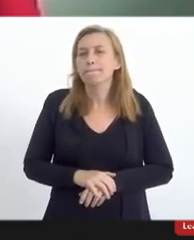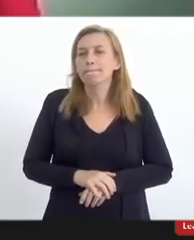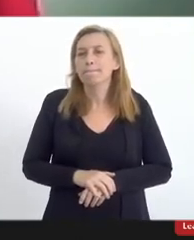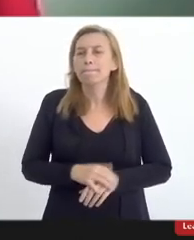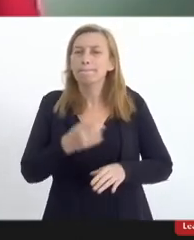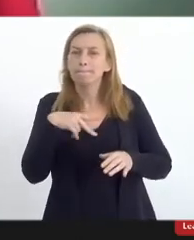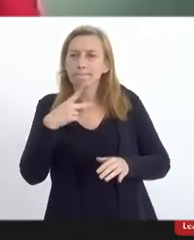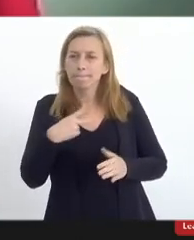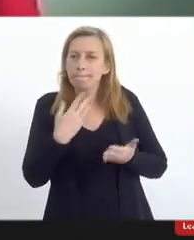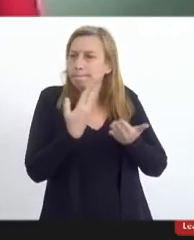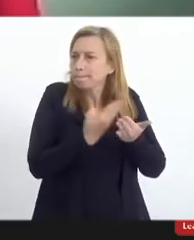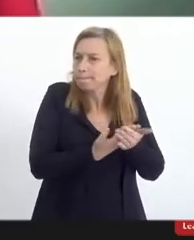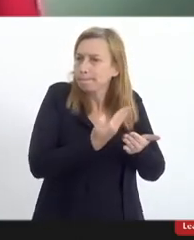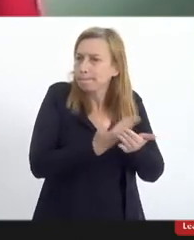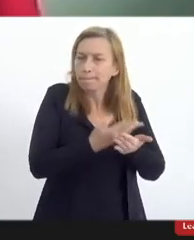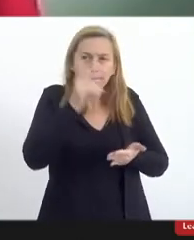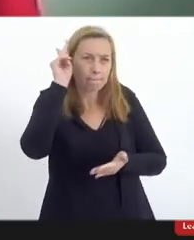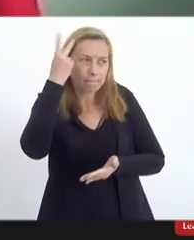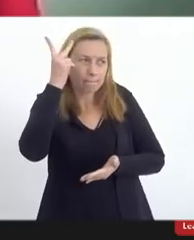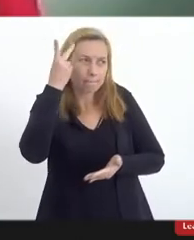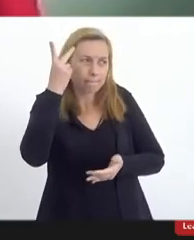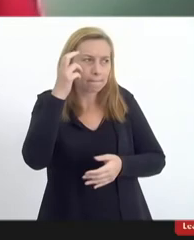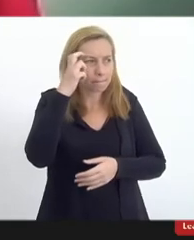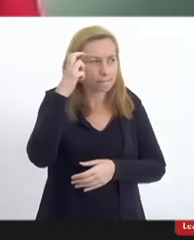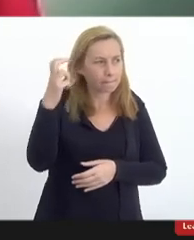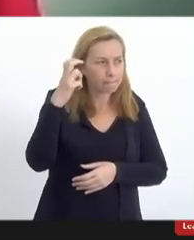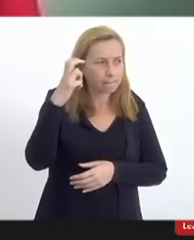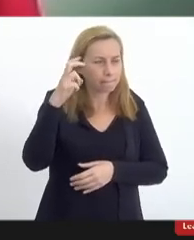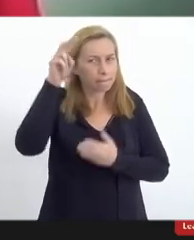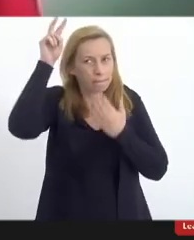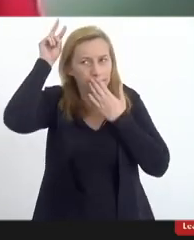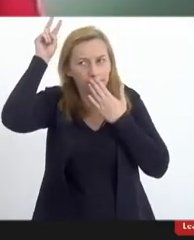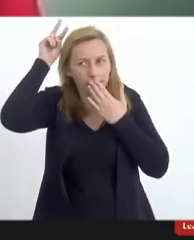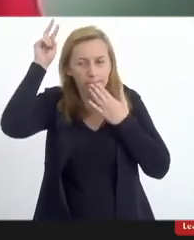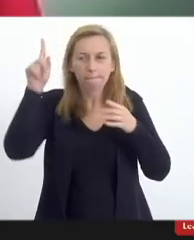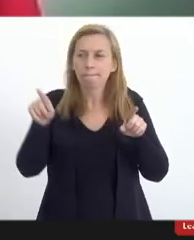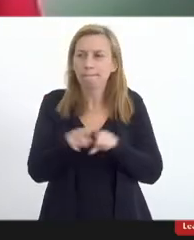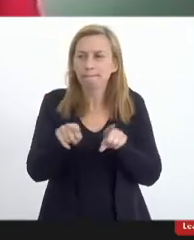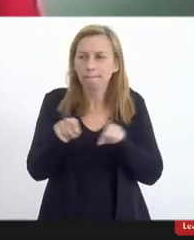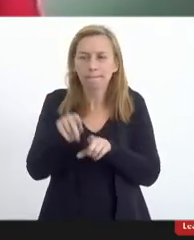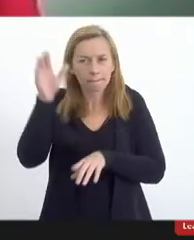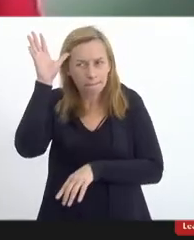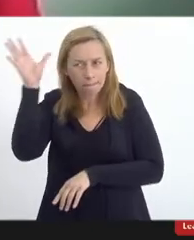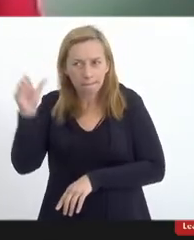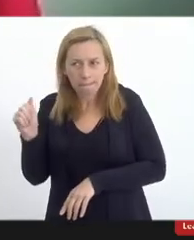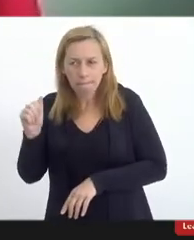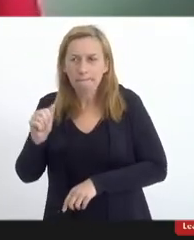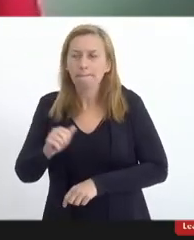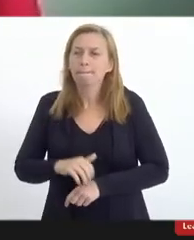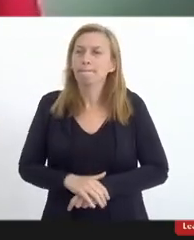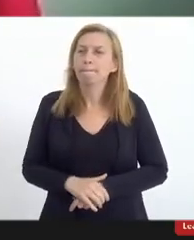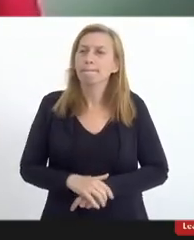o estudo da história da cultura indígena e da cultura afrodescendente